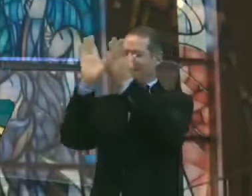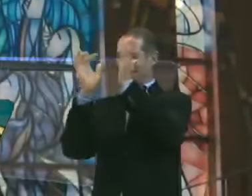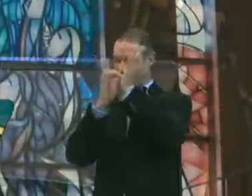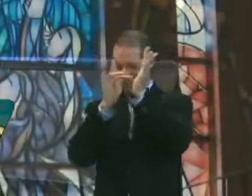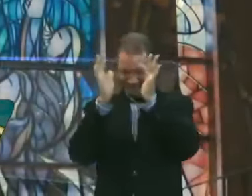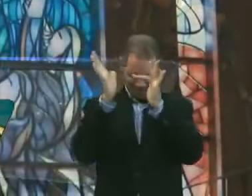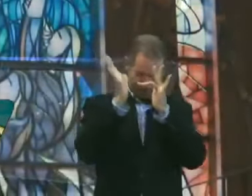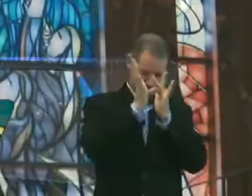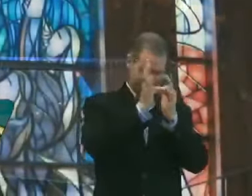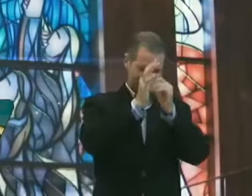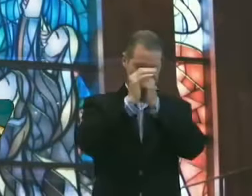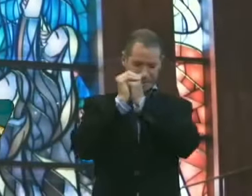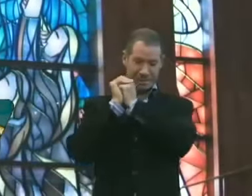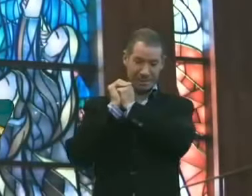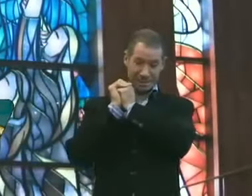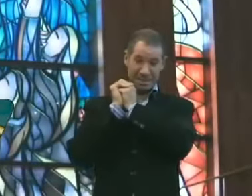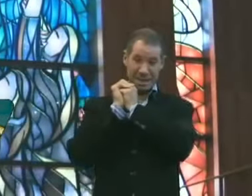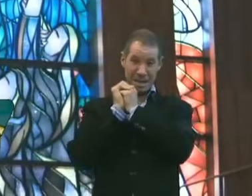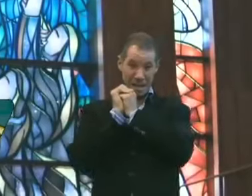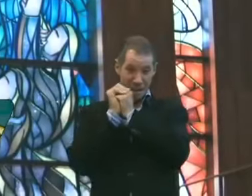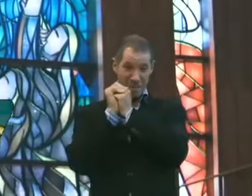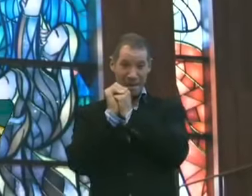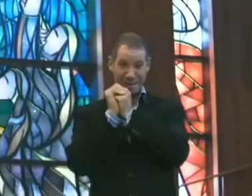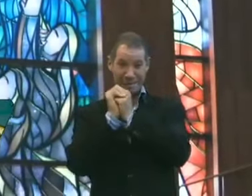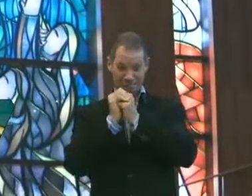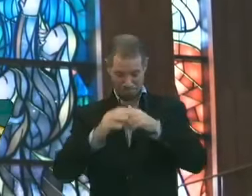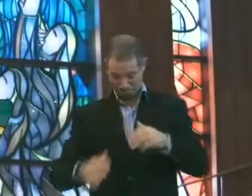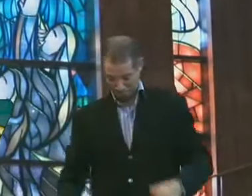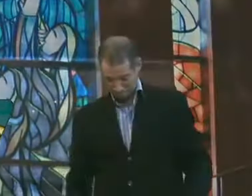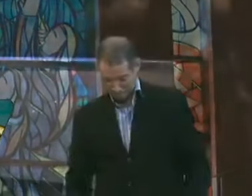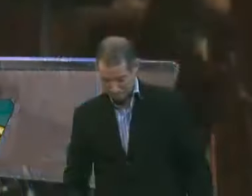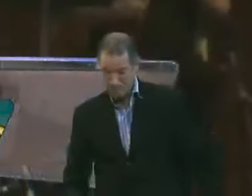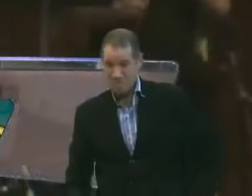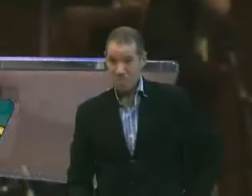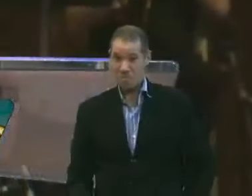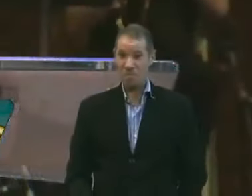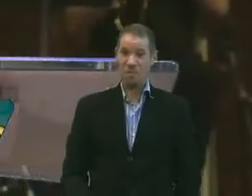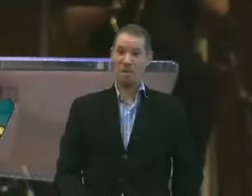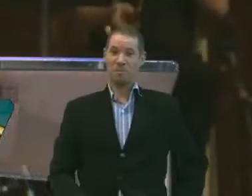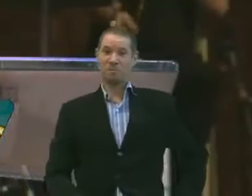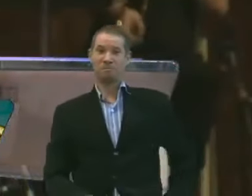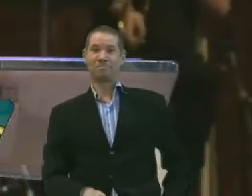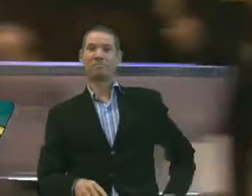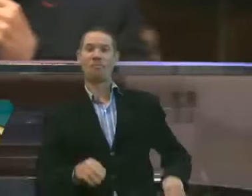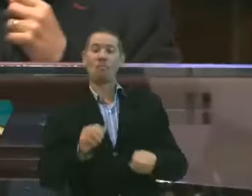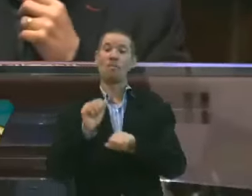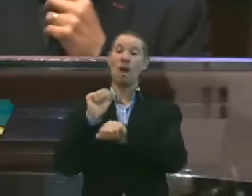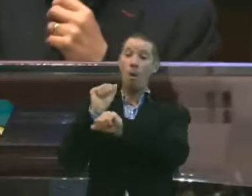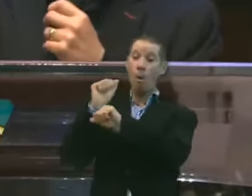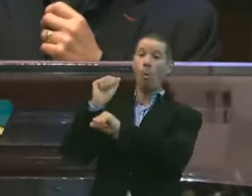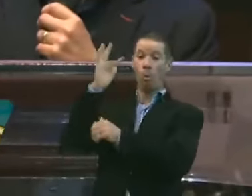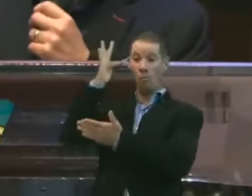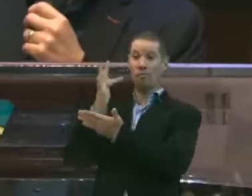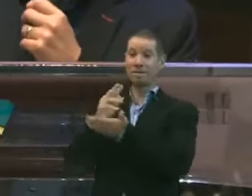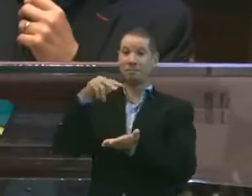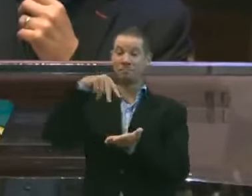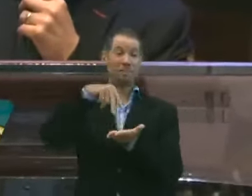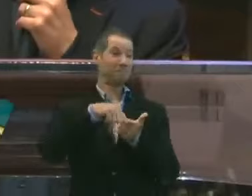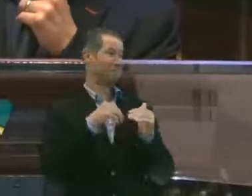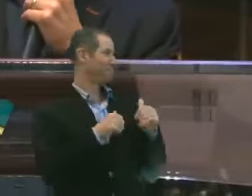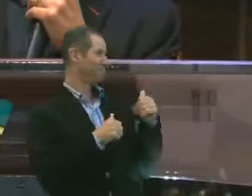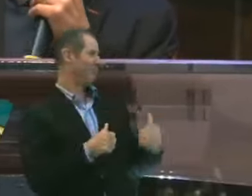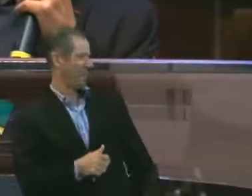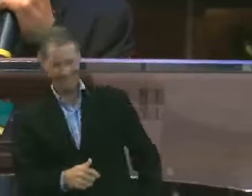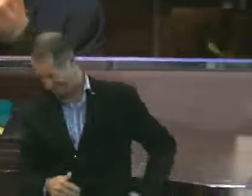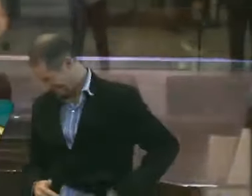Jesus. Amém. E amém. Povo de Deus. Nos coloca de pé. E nós vamos